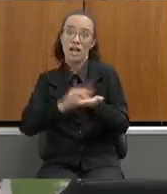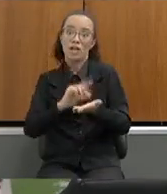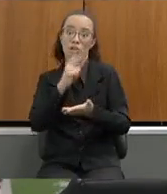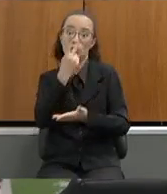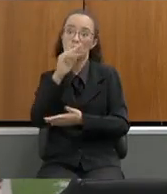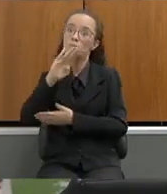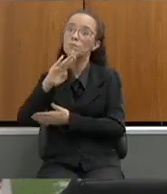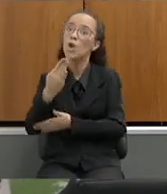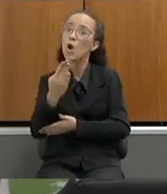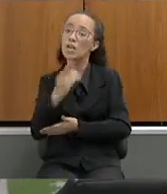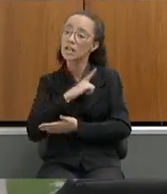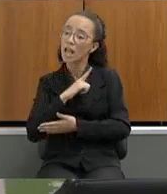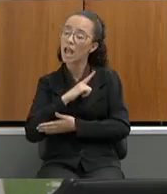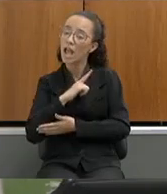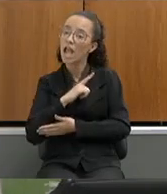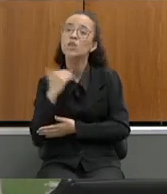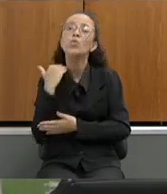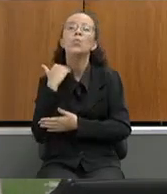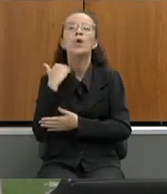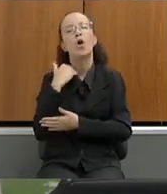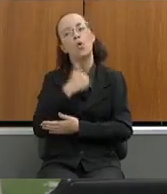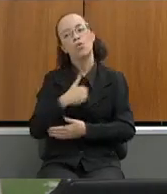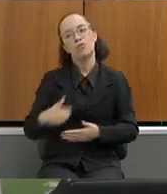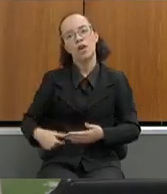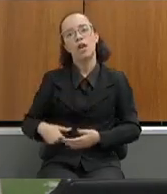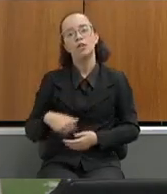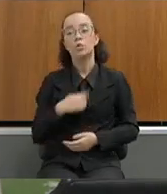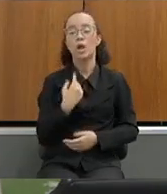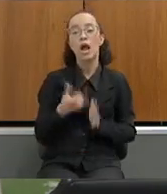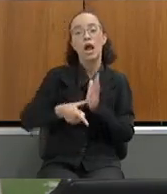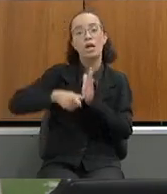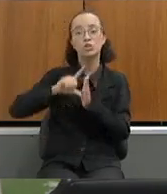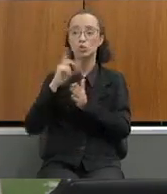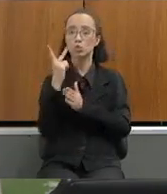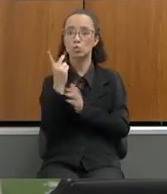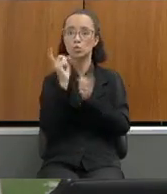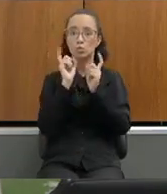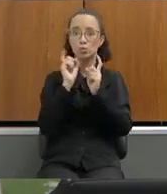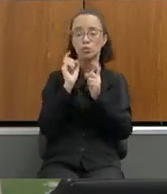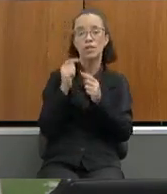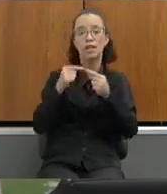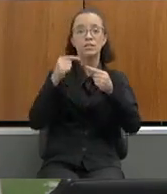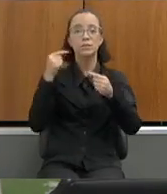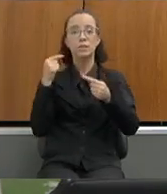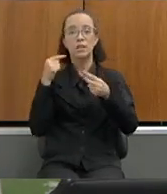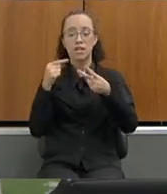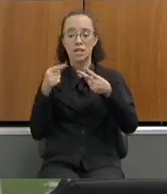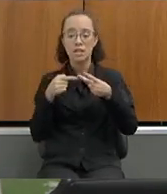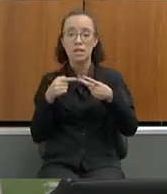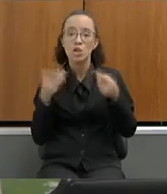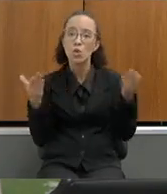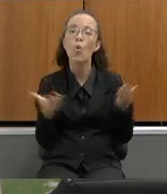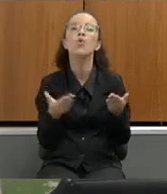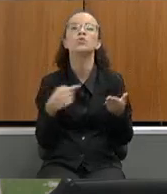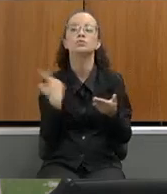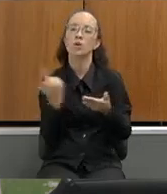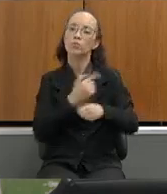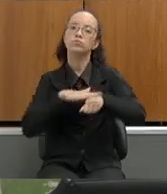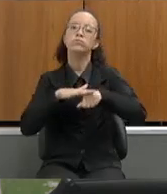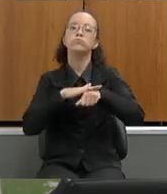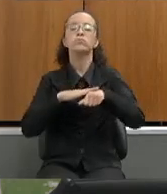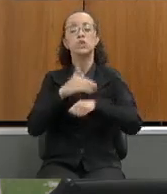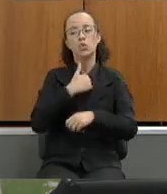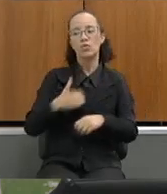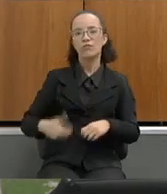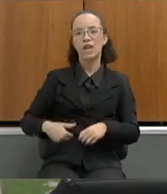conta do governo nós já tivemos duas audiências públicas que trataram sobre isso uma na última semana e hoje esse assunto também foi tratado e o